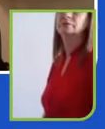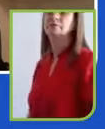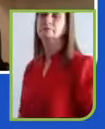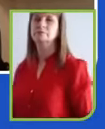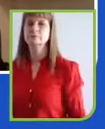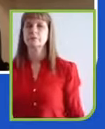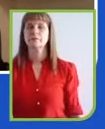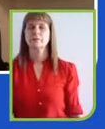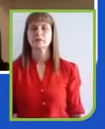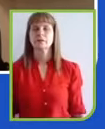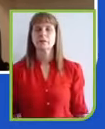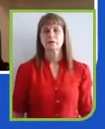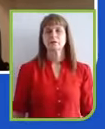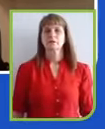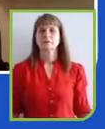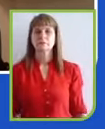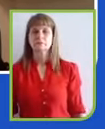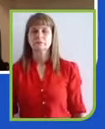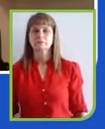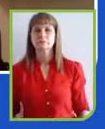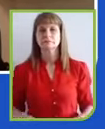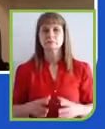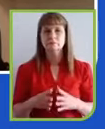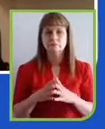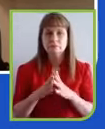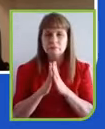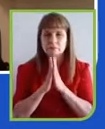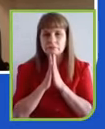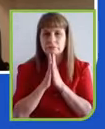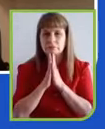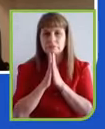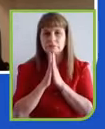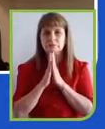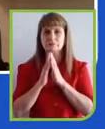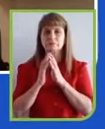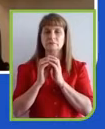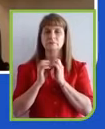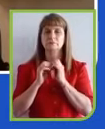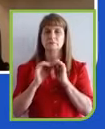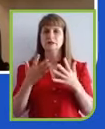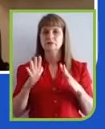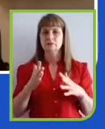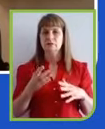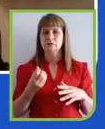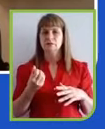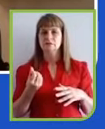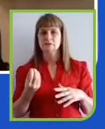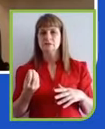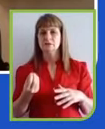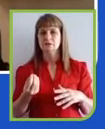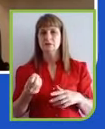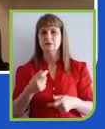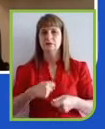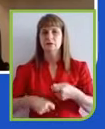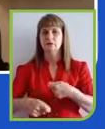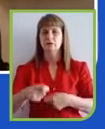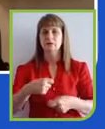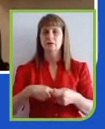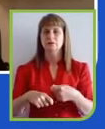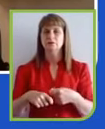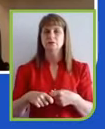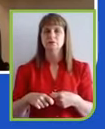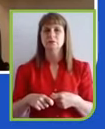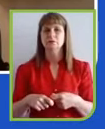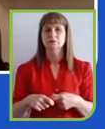numa de nossas 600 lojas comprar um dispositivo móvel, um smartphone,